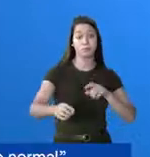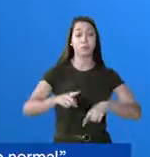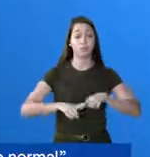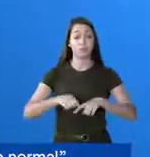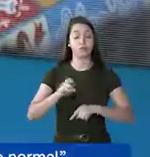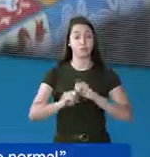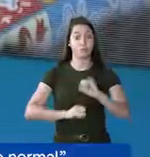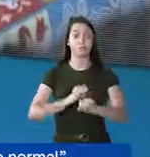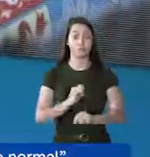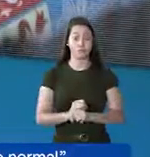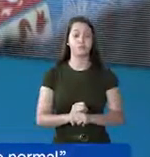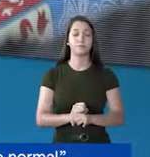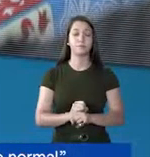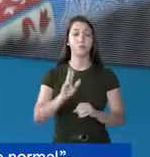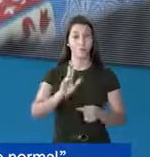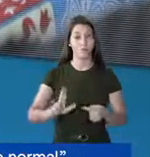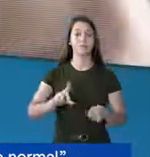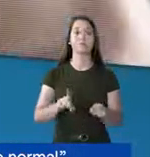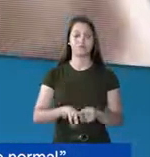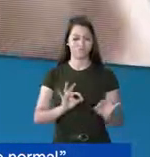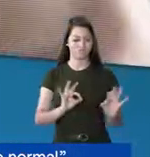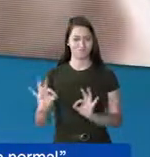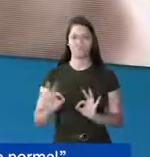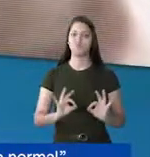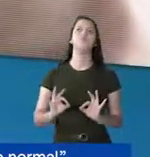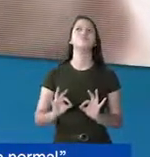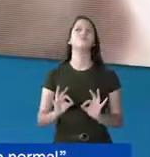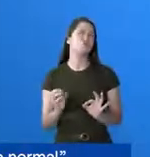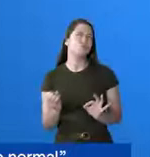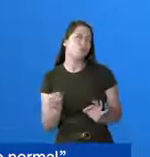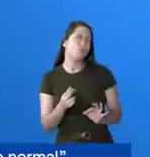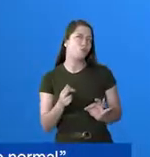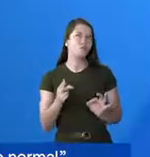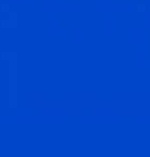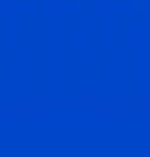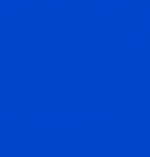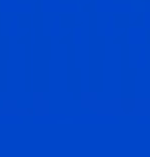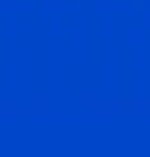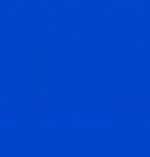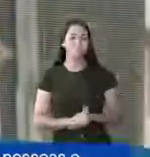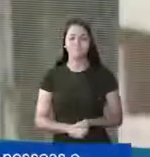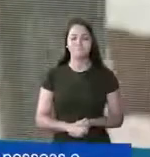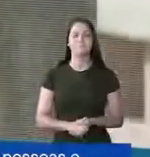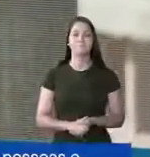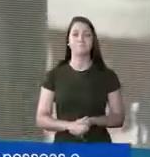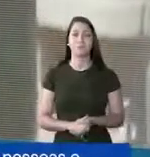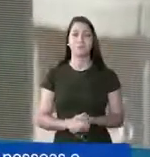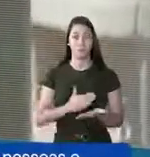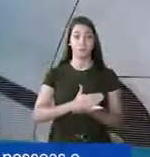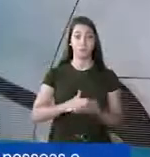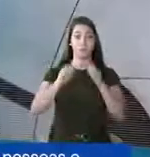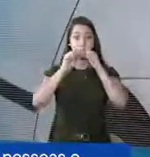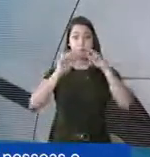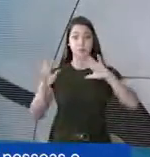digital, Uberlândia também está se preparando para esse novo normal. Com o início dessa pandemia,